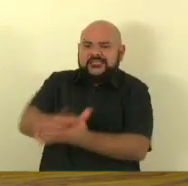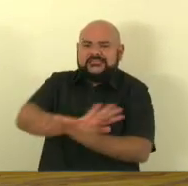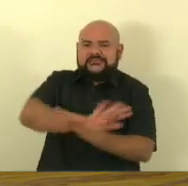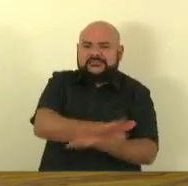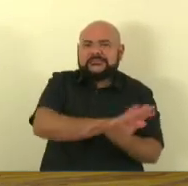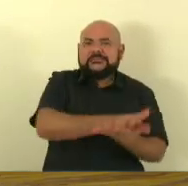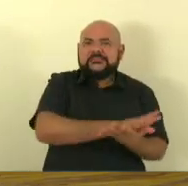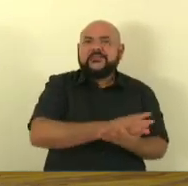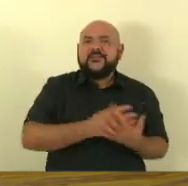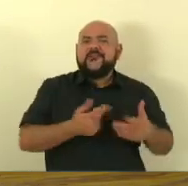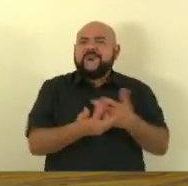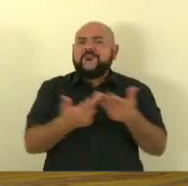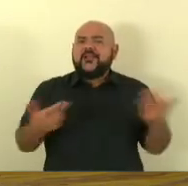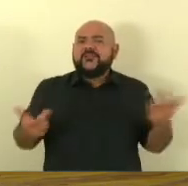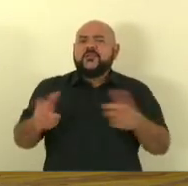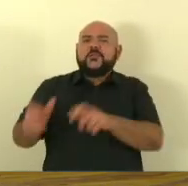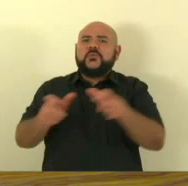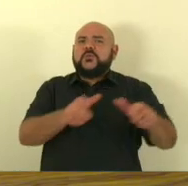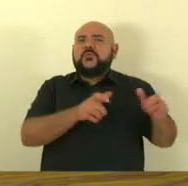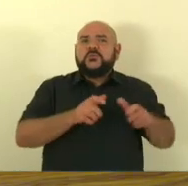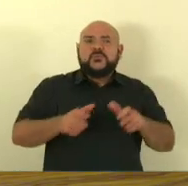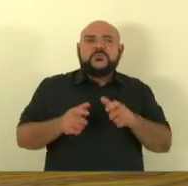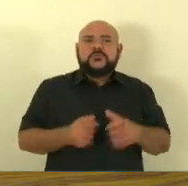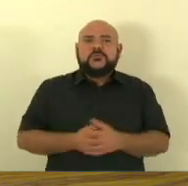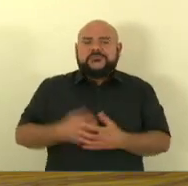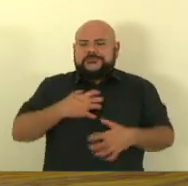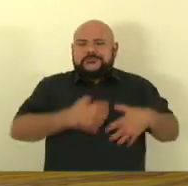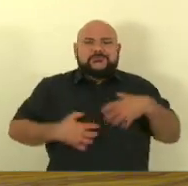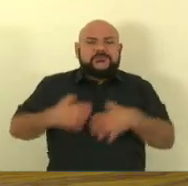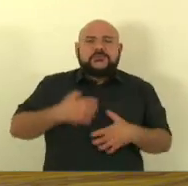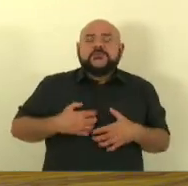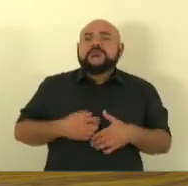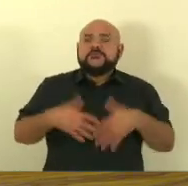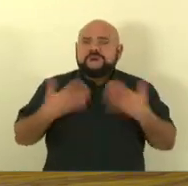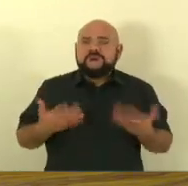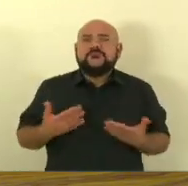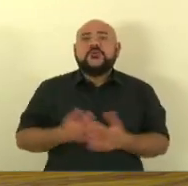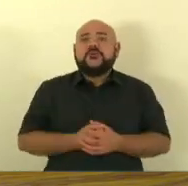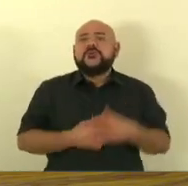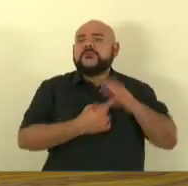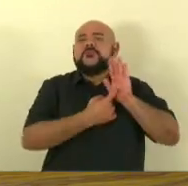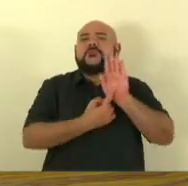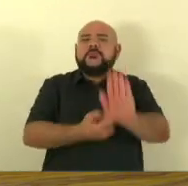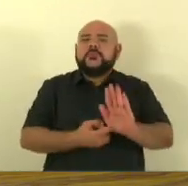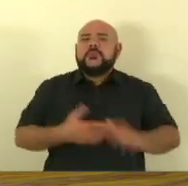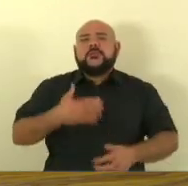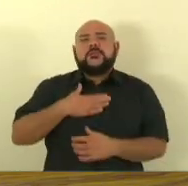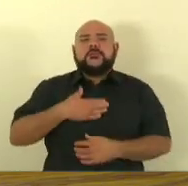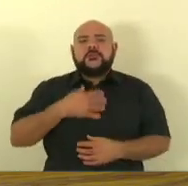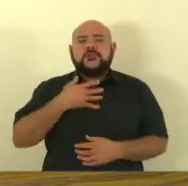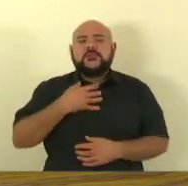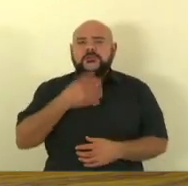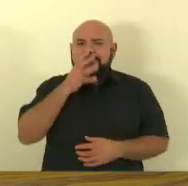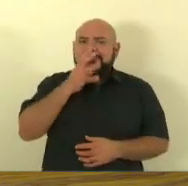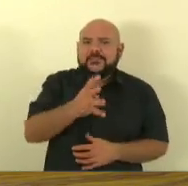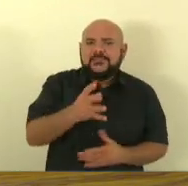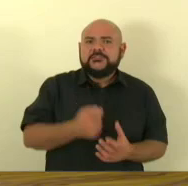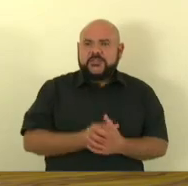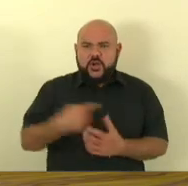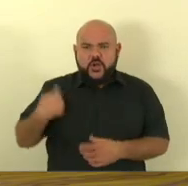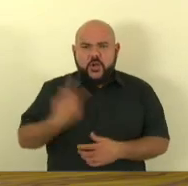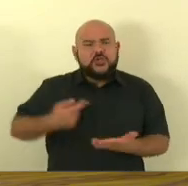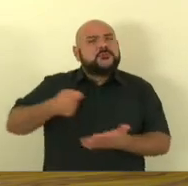e de vários povos é um absurdo isso é revoltante e fica aqui a minha indignação a gente vai brigar sim contra a